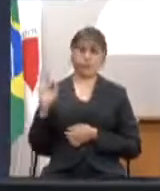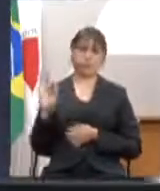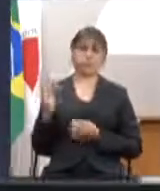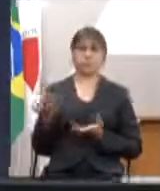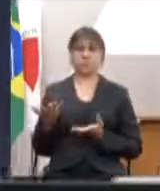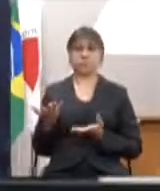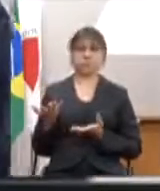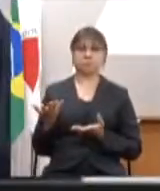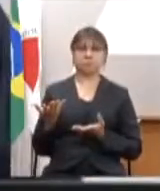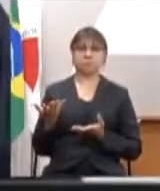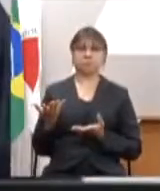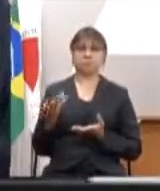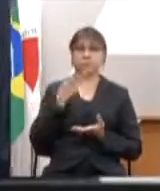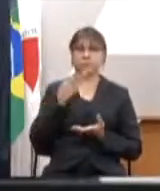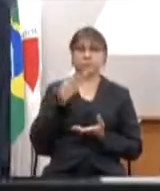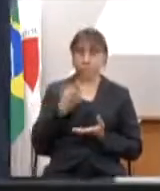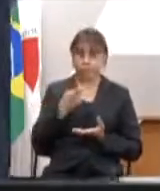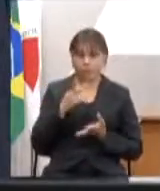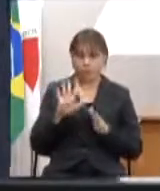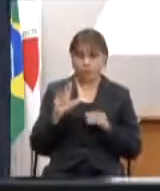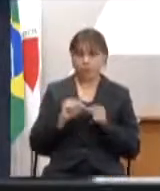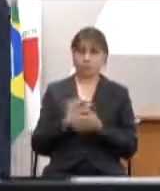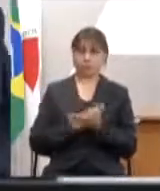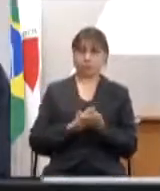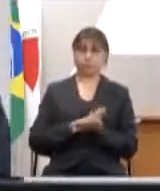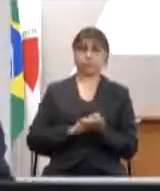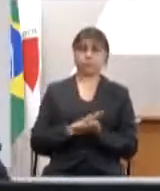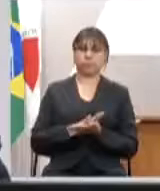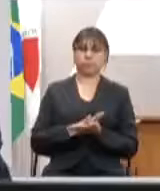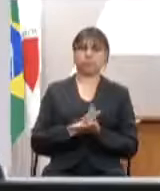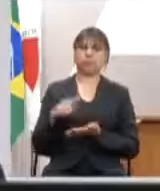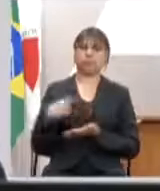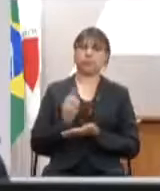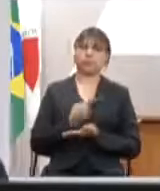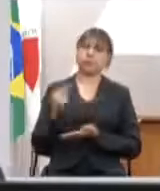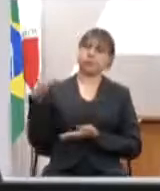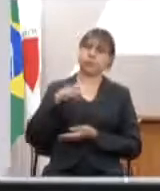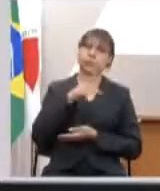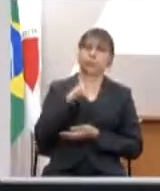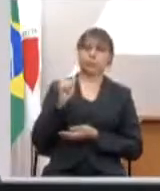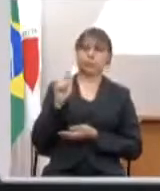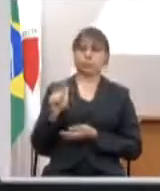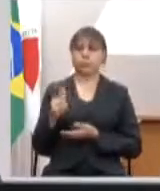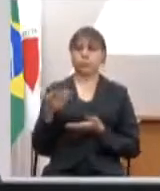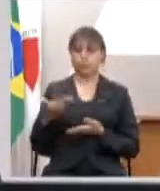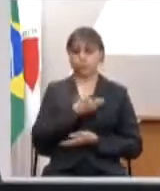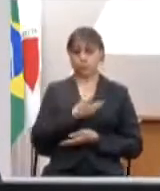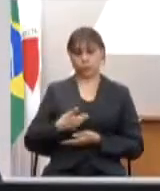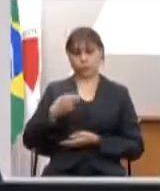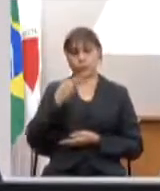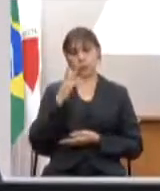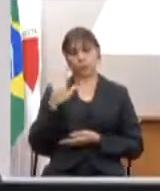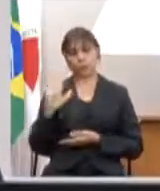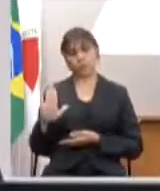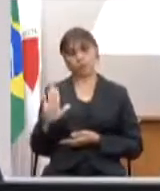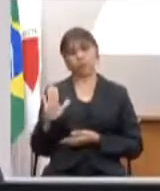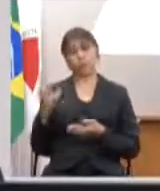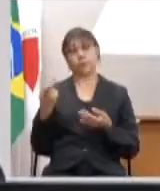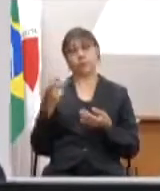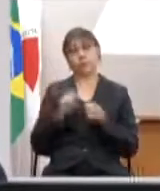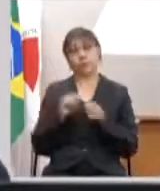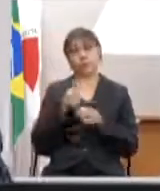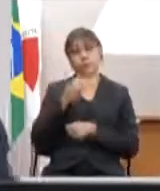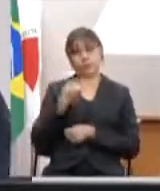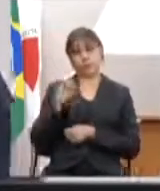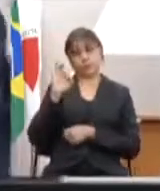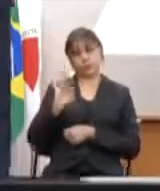fala e não executa nós estamos aqui com o PPAG onde o governo prometeu executar 100% e